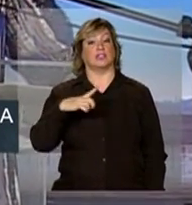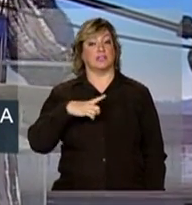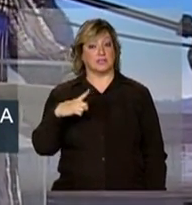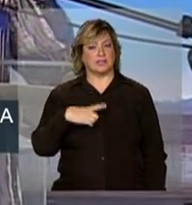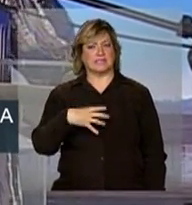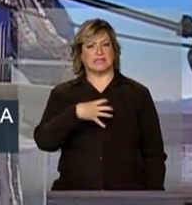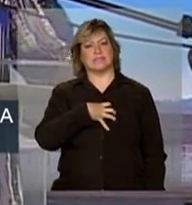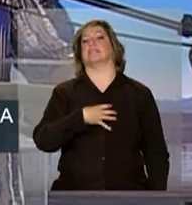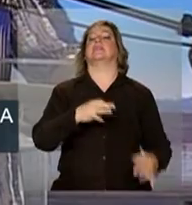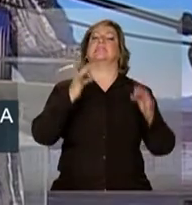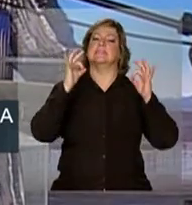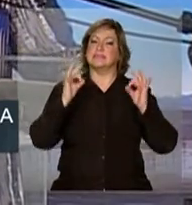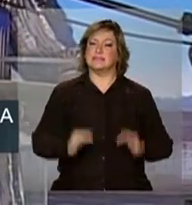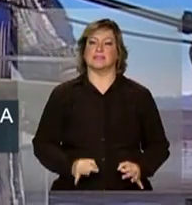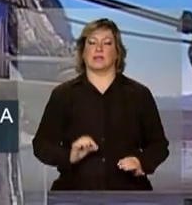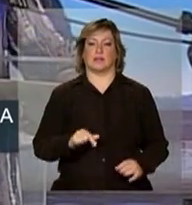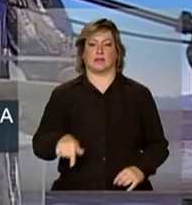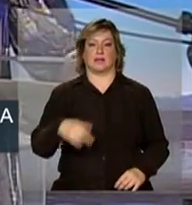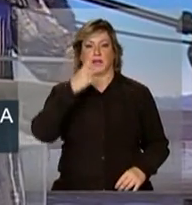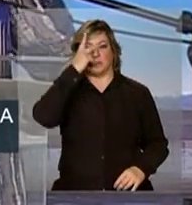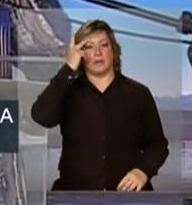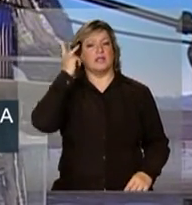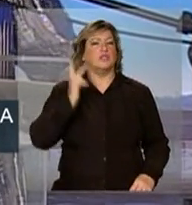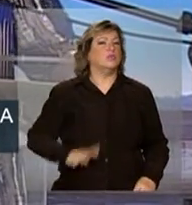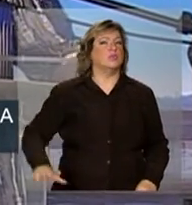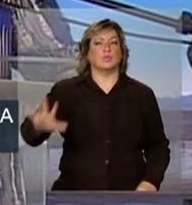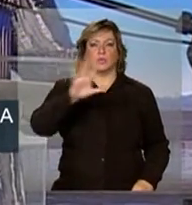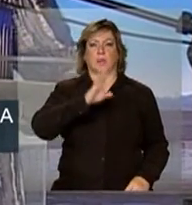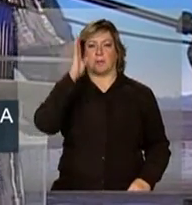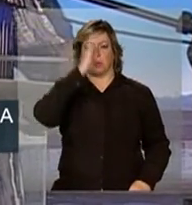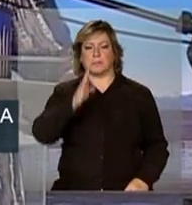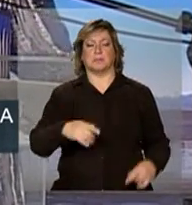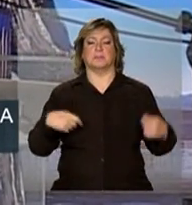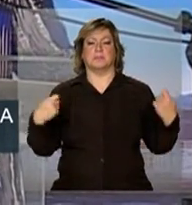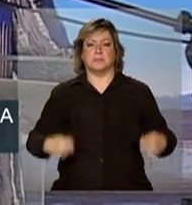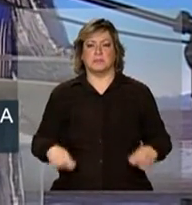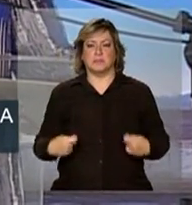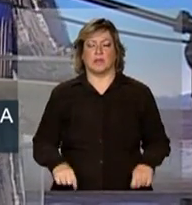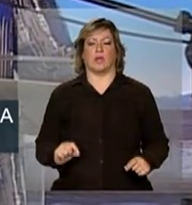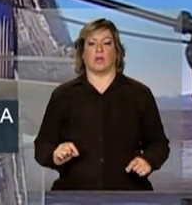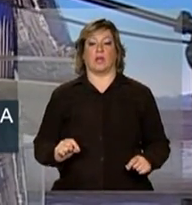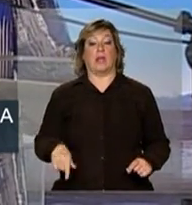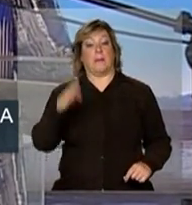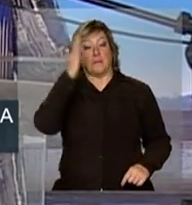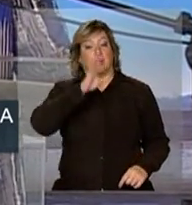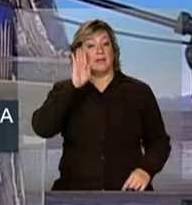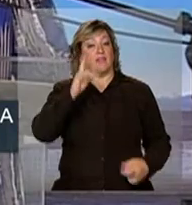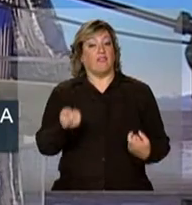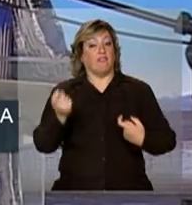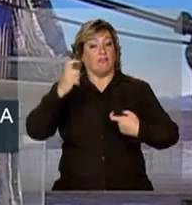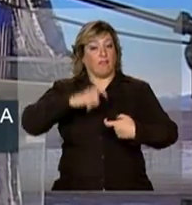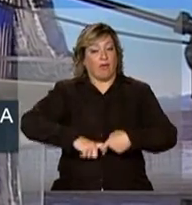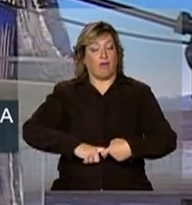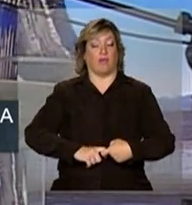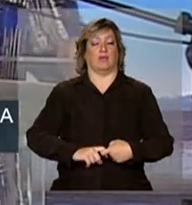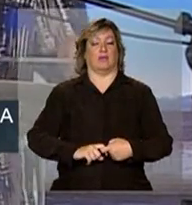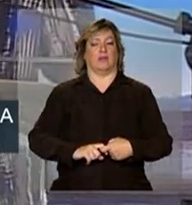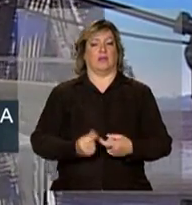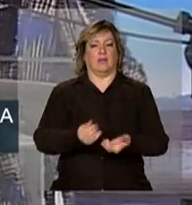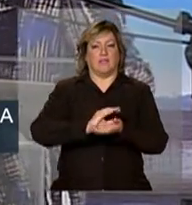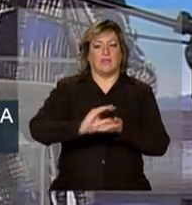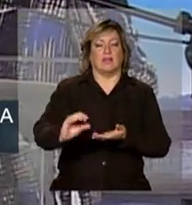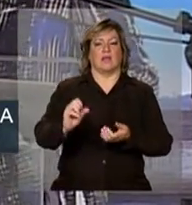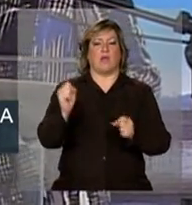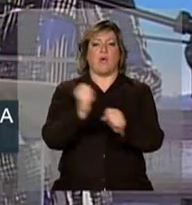convicção que o país precisava voltar a investir em energia hidrelétrica. Ele tinha